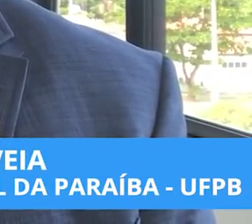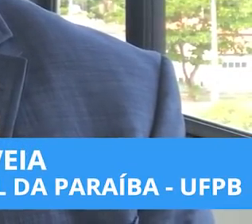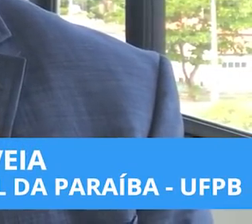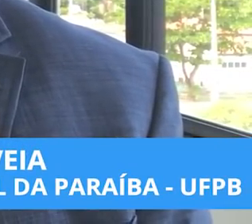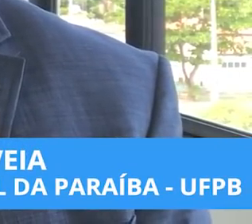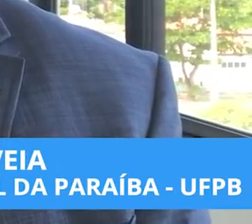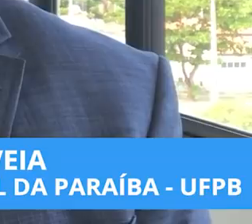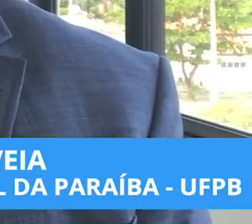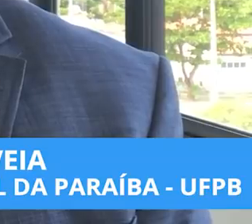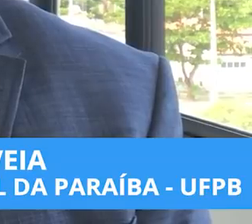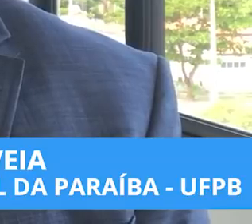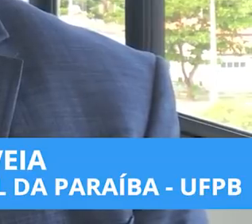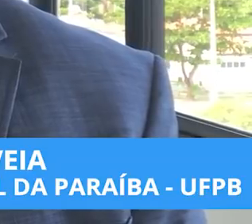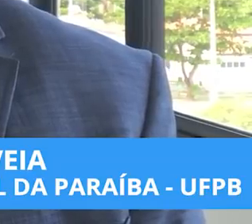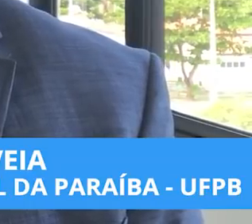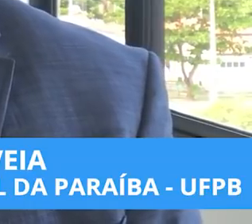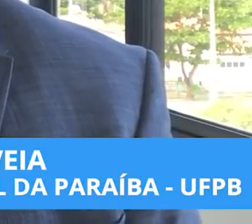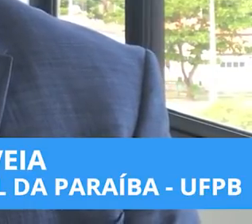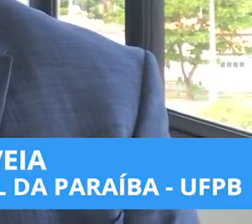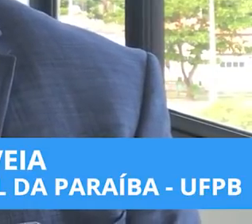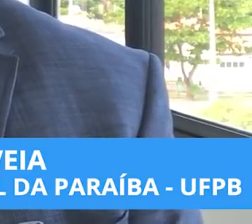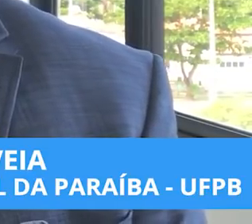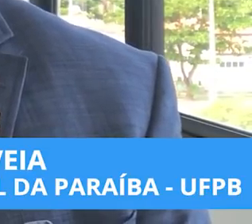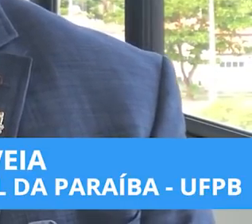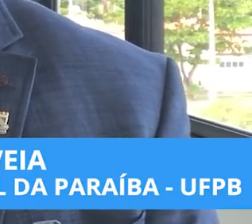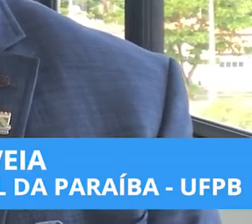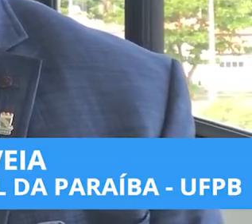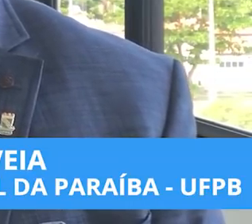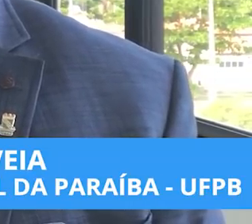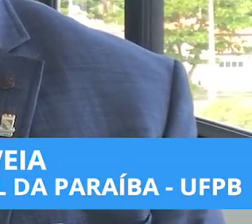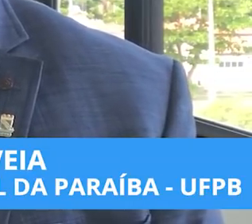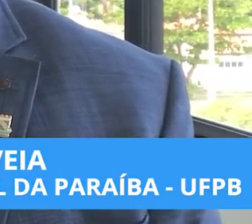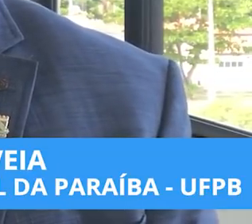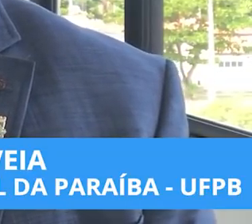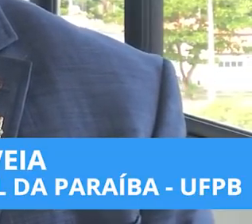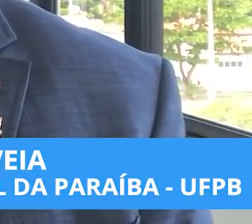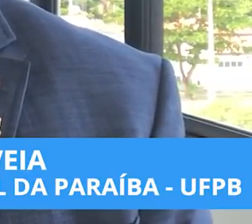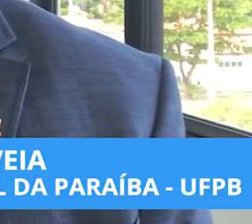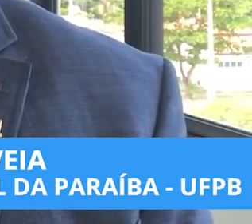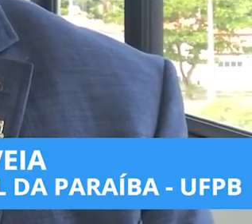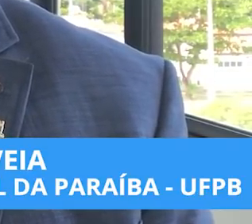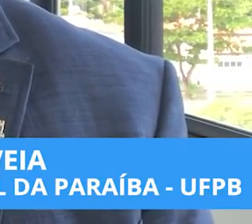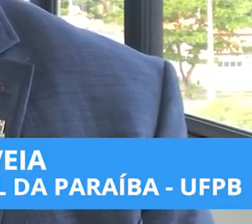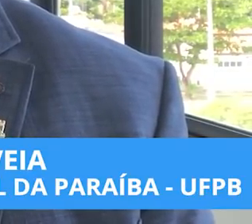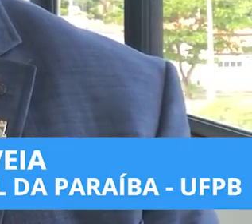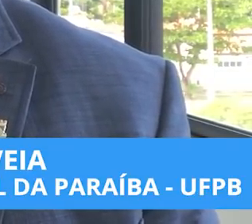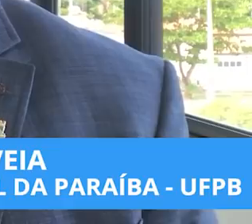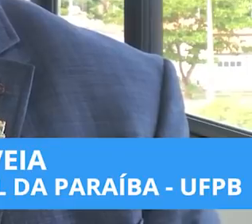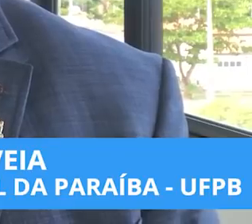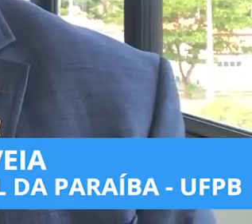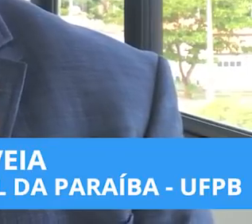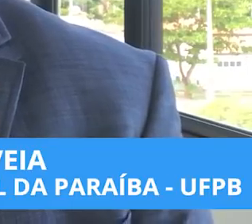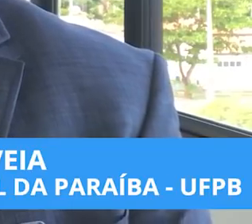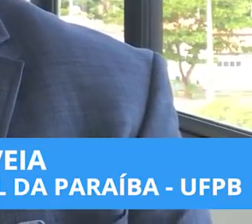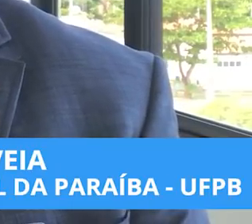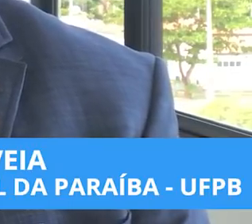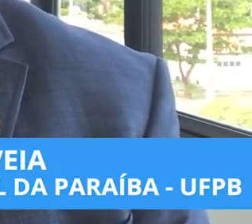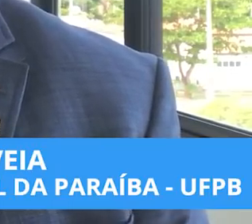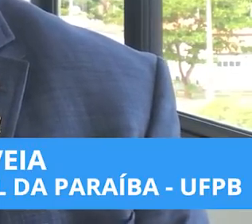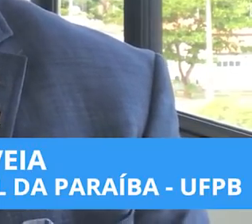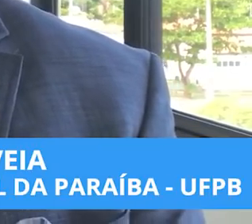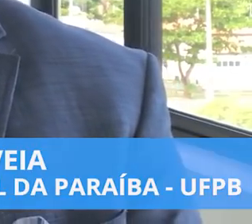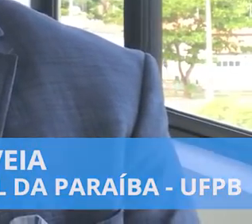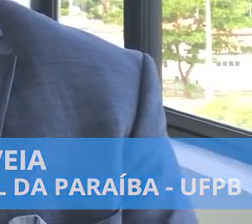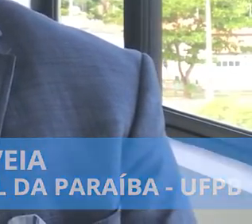reitor da Universidade Federal da Paraíba. Nesta ocasião, venho falar sobre o EduPlay, que está sendo lançado pelo